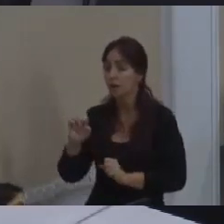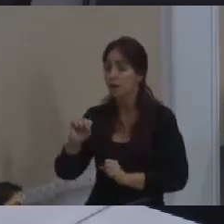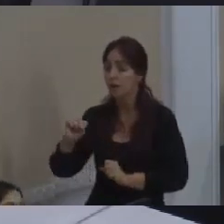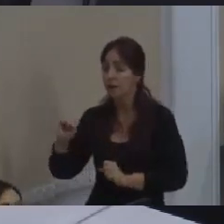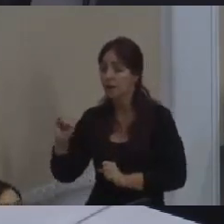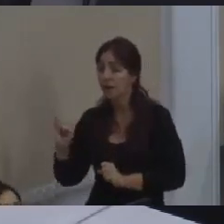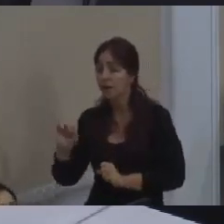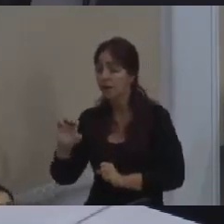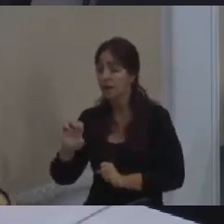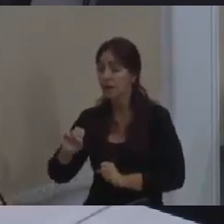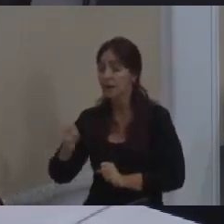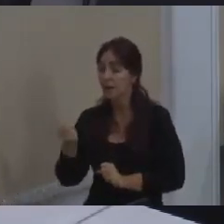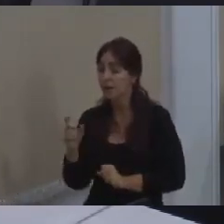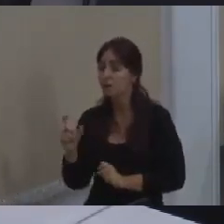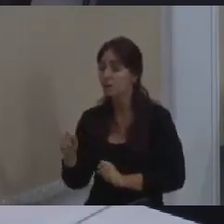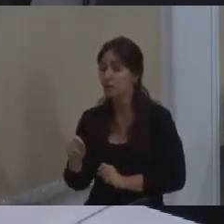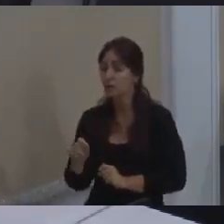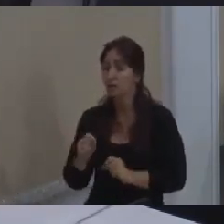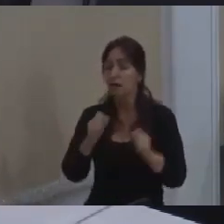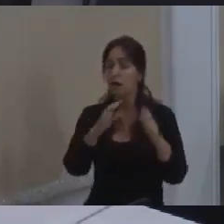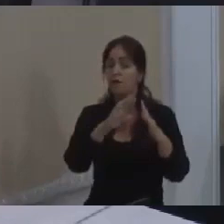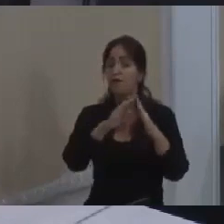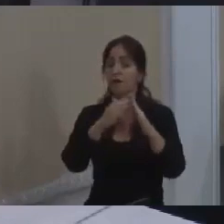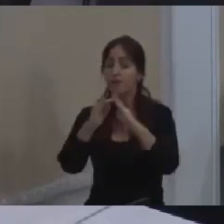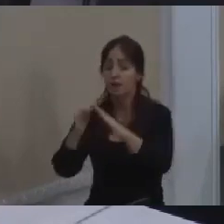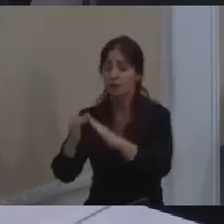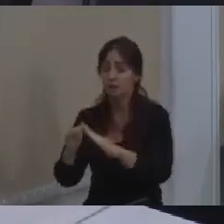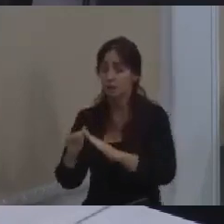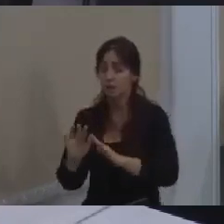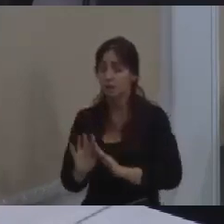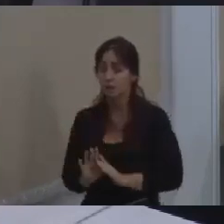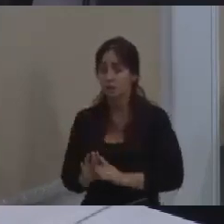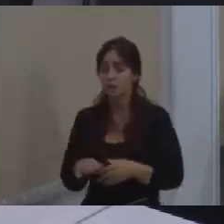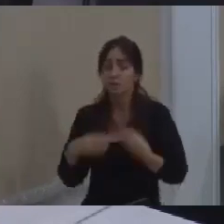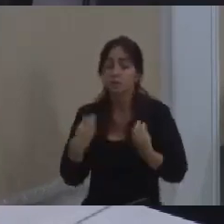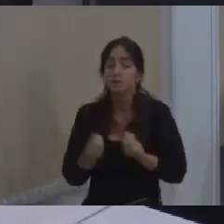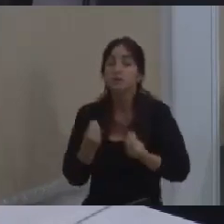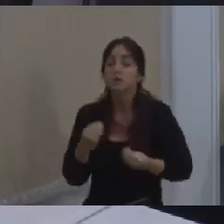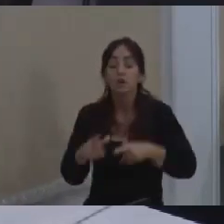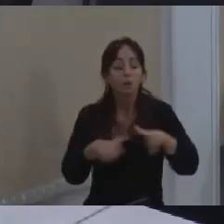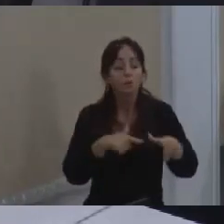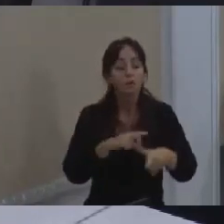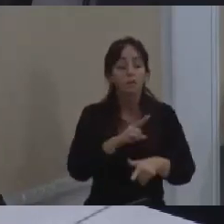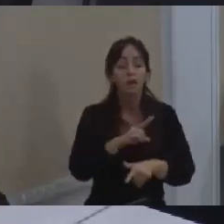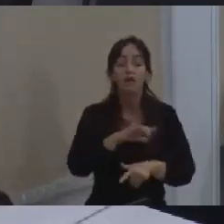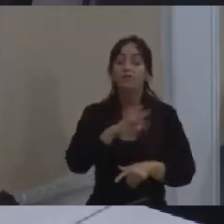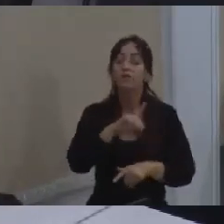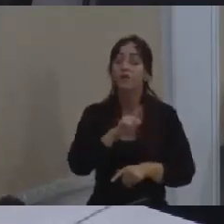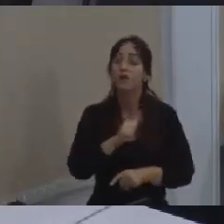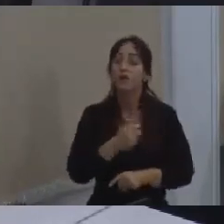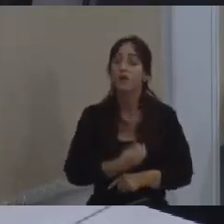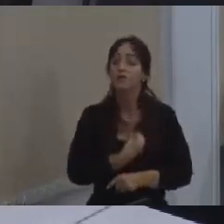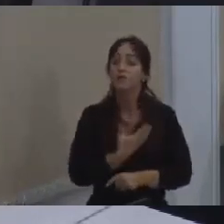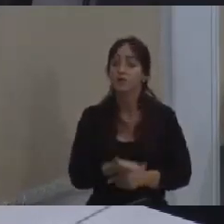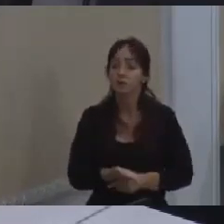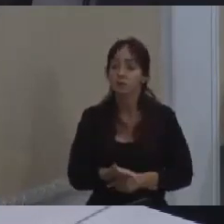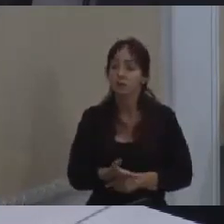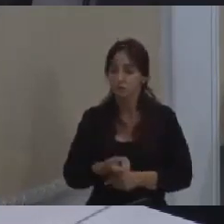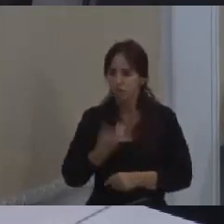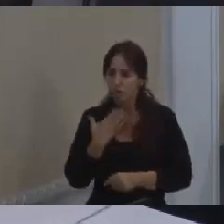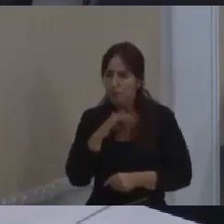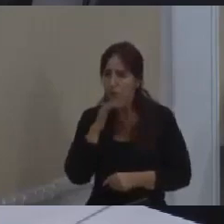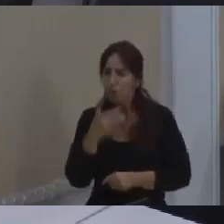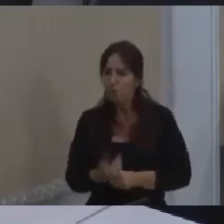ZEIS são as favelas. ZEIS Mas o trabalho do Vila Viva foi exitoso ou foi uma experiência ruim? Não,